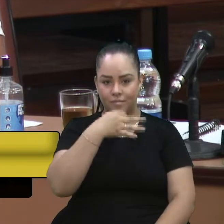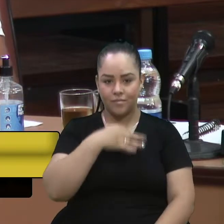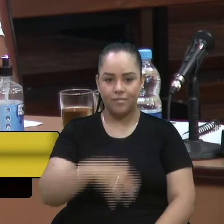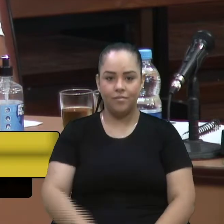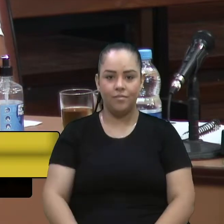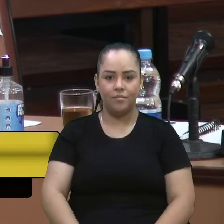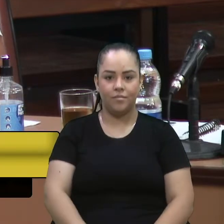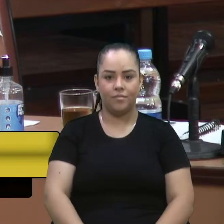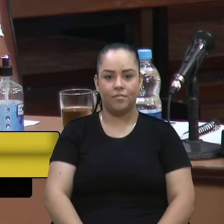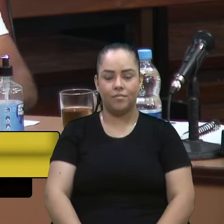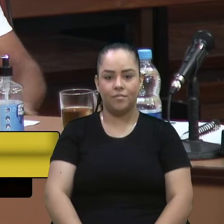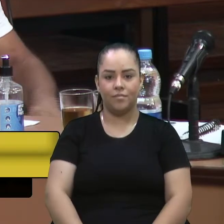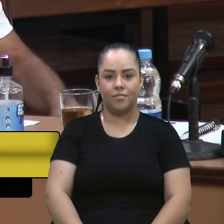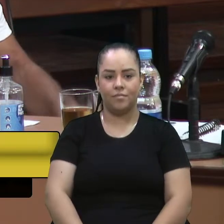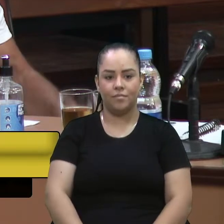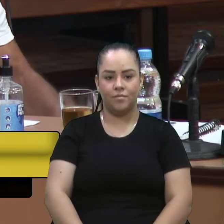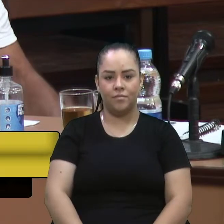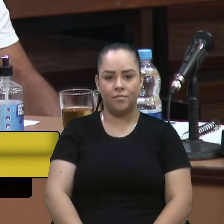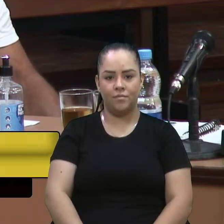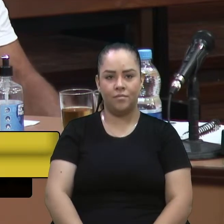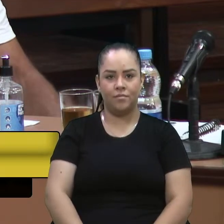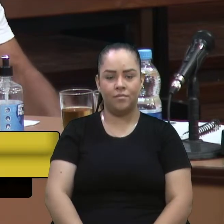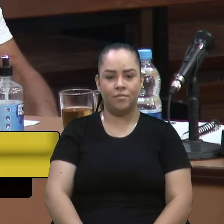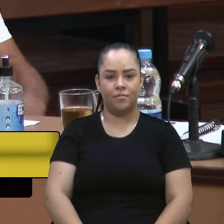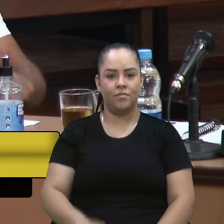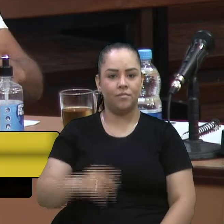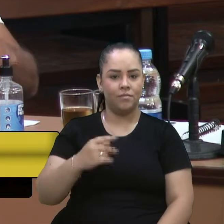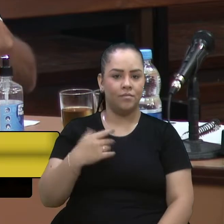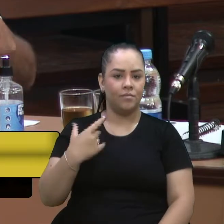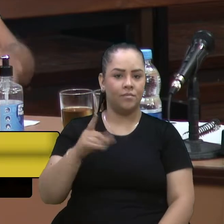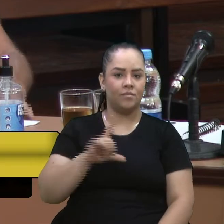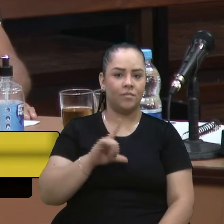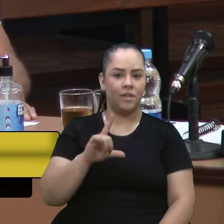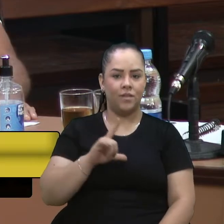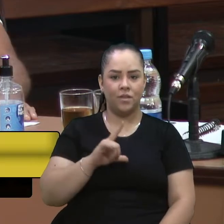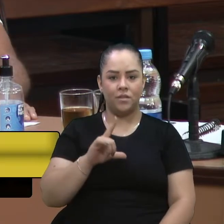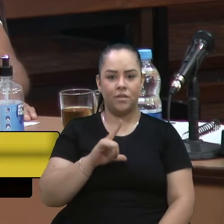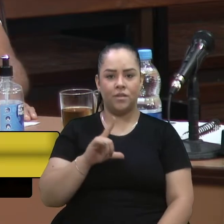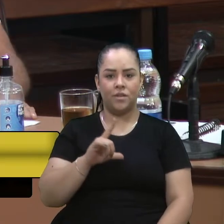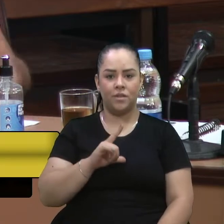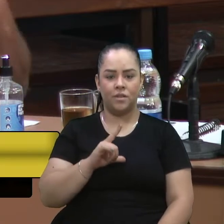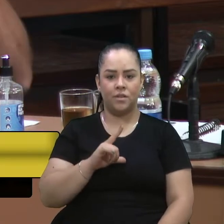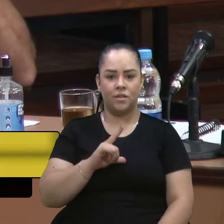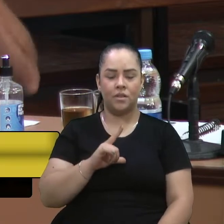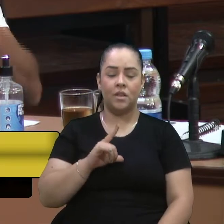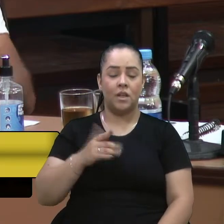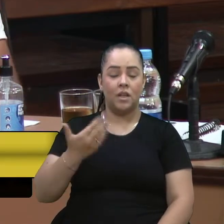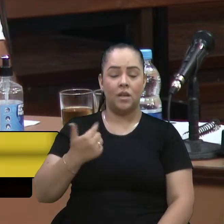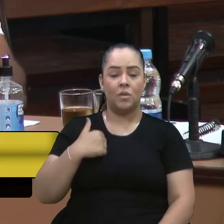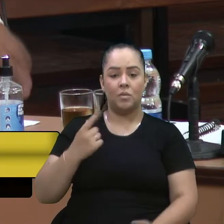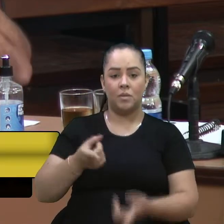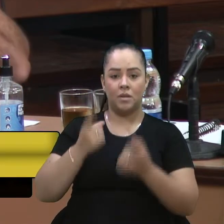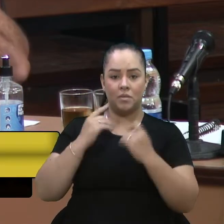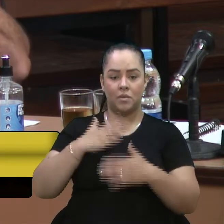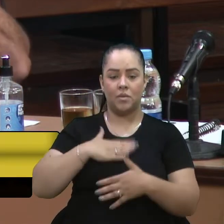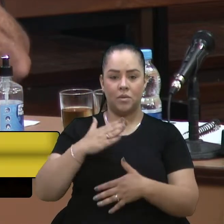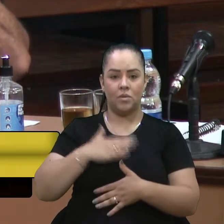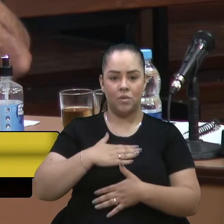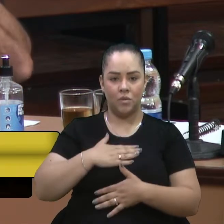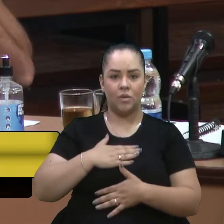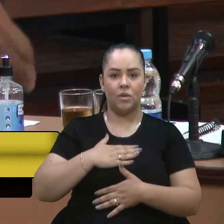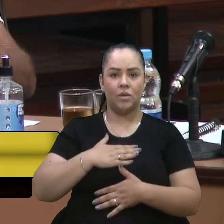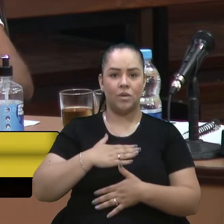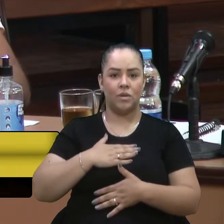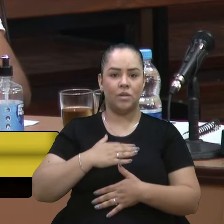Eu acompanhei o campeonato gaúcho de bike em Fazenda Souza e vi com meus olhos a quanto é importante